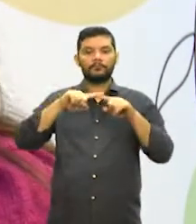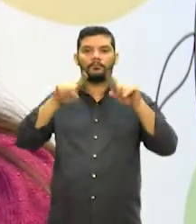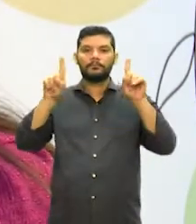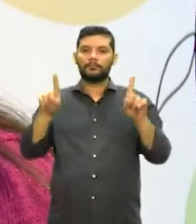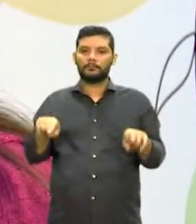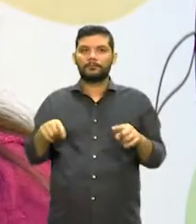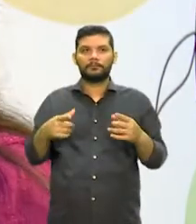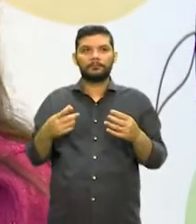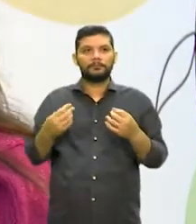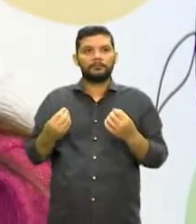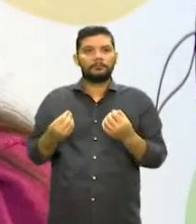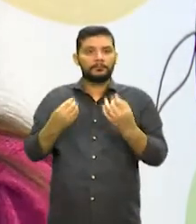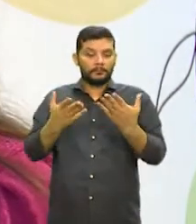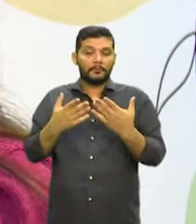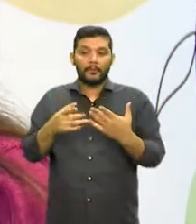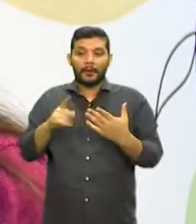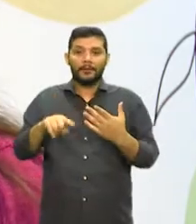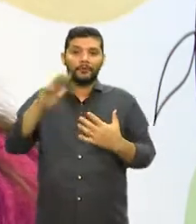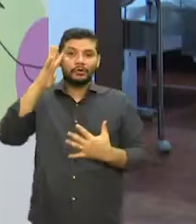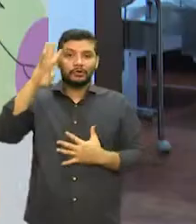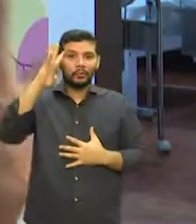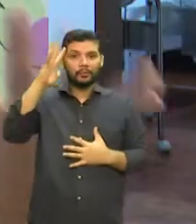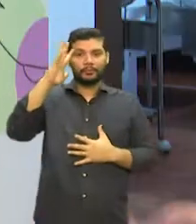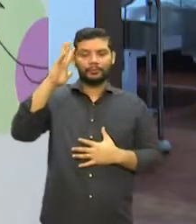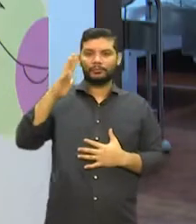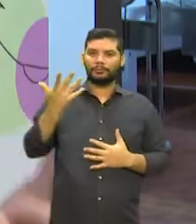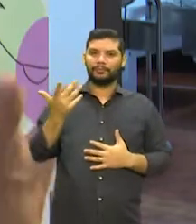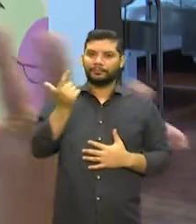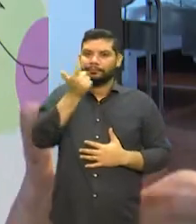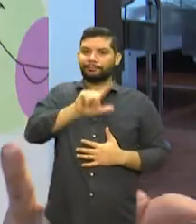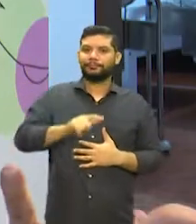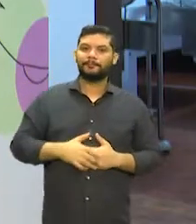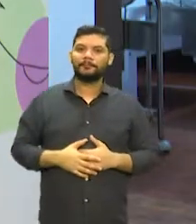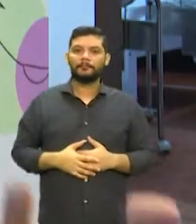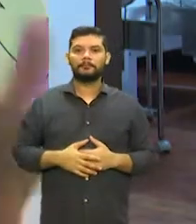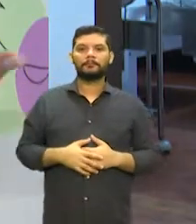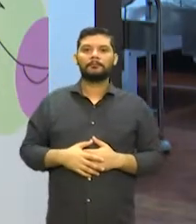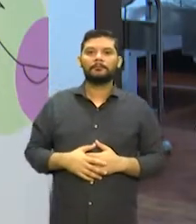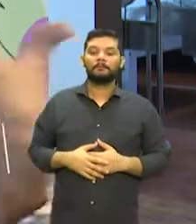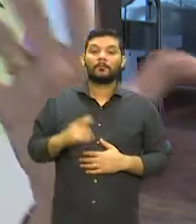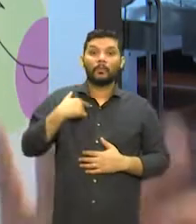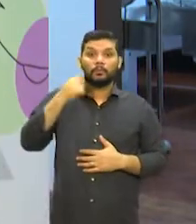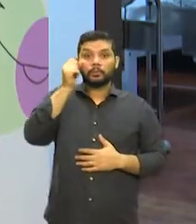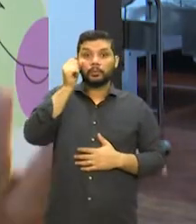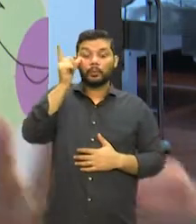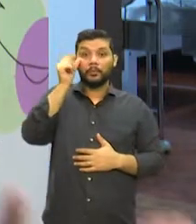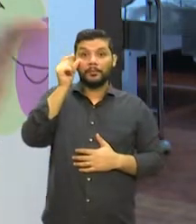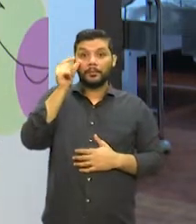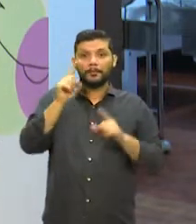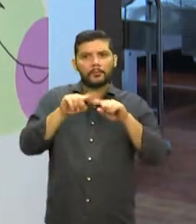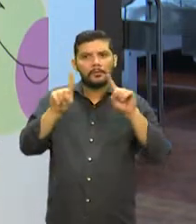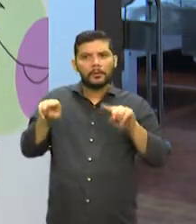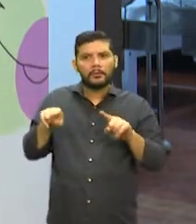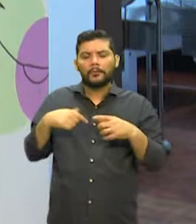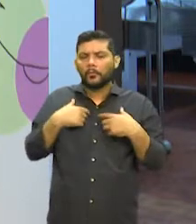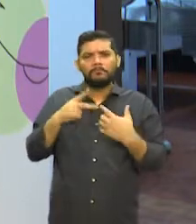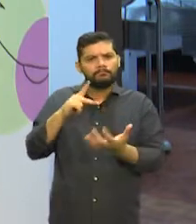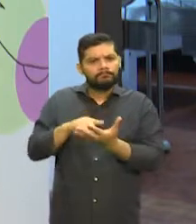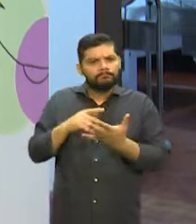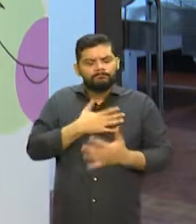Para ela, é um sonho realizado. Soube do projeto e resolvi abraçar o sonho deles,